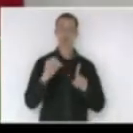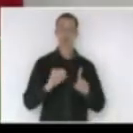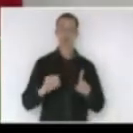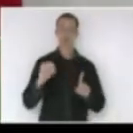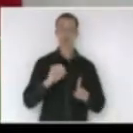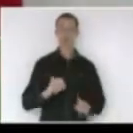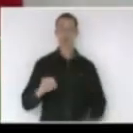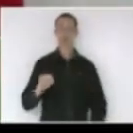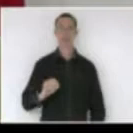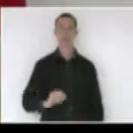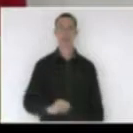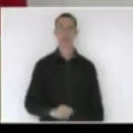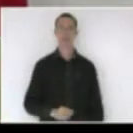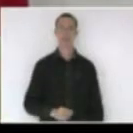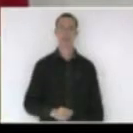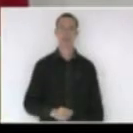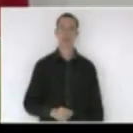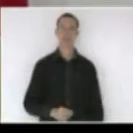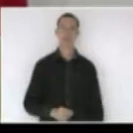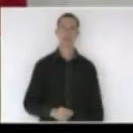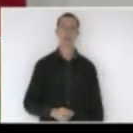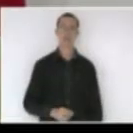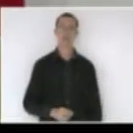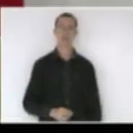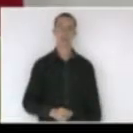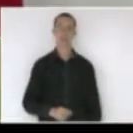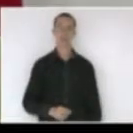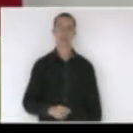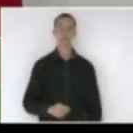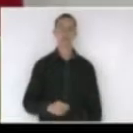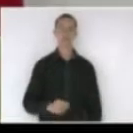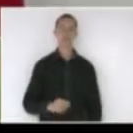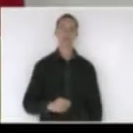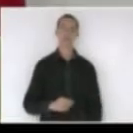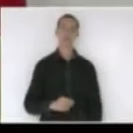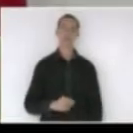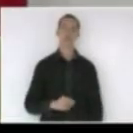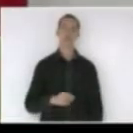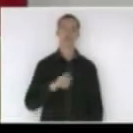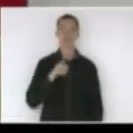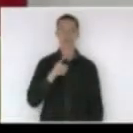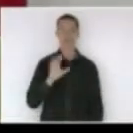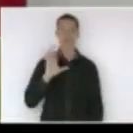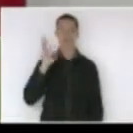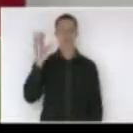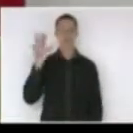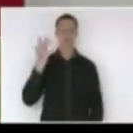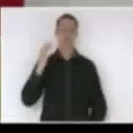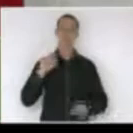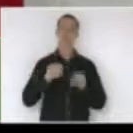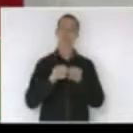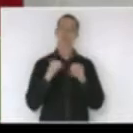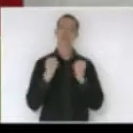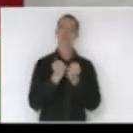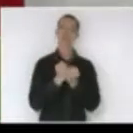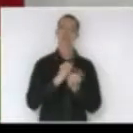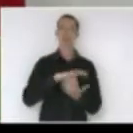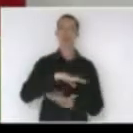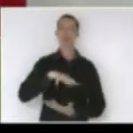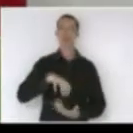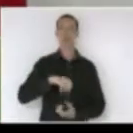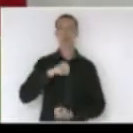Lima onde aconteceu o seminário da agroecologia